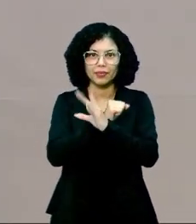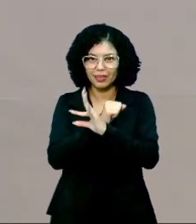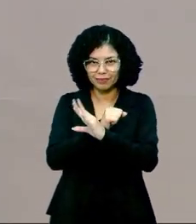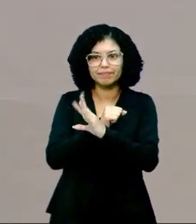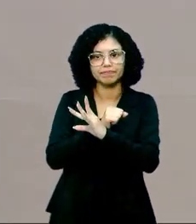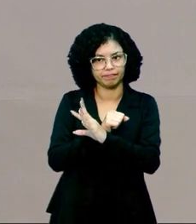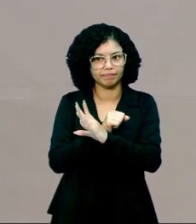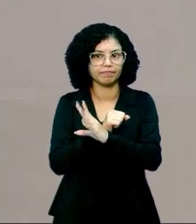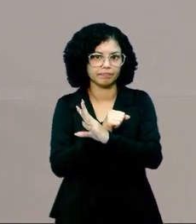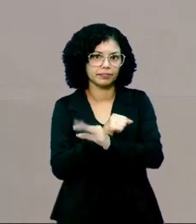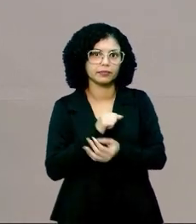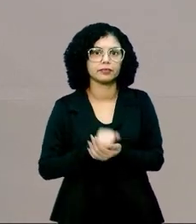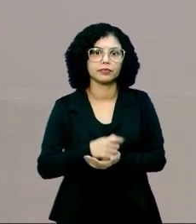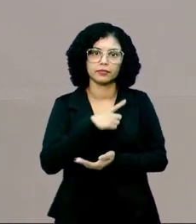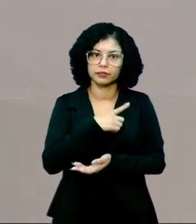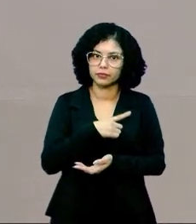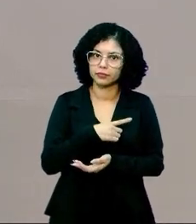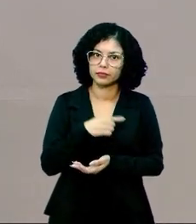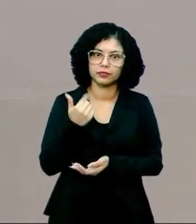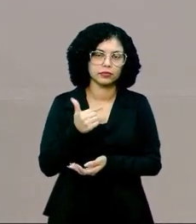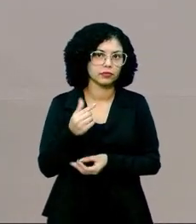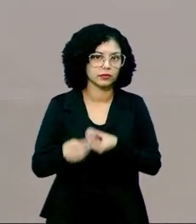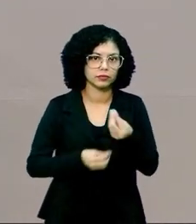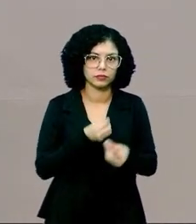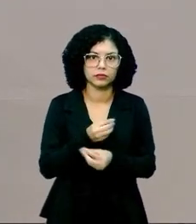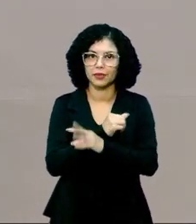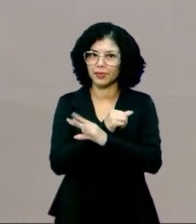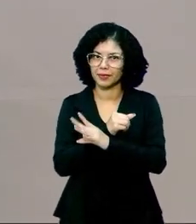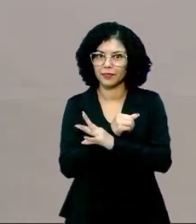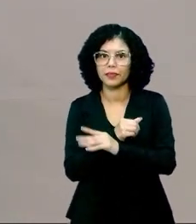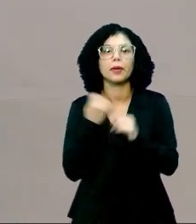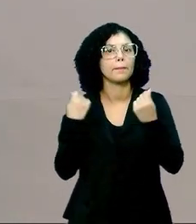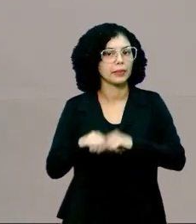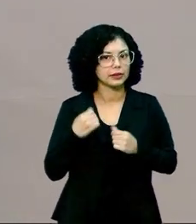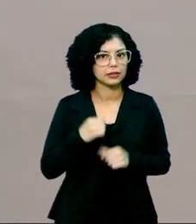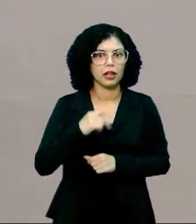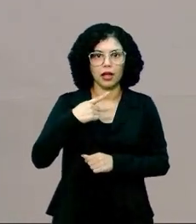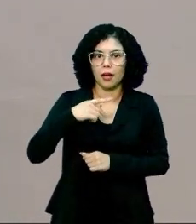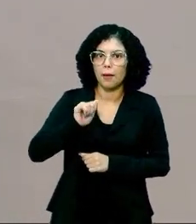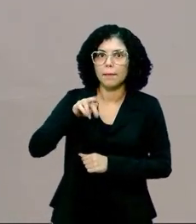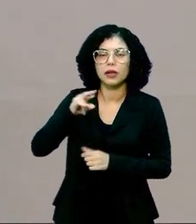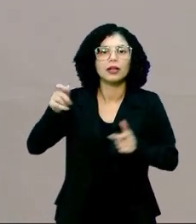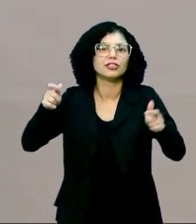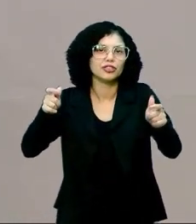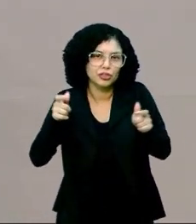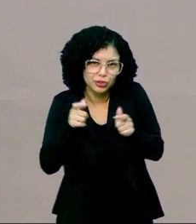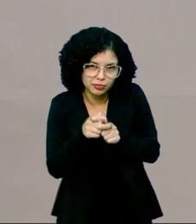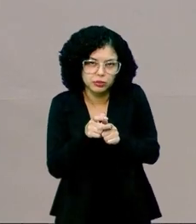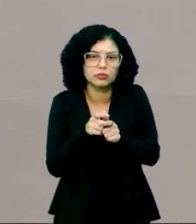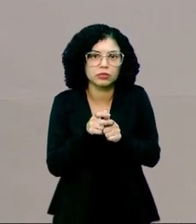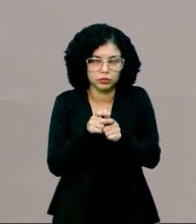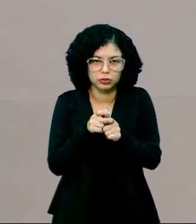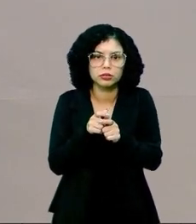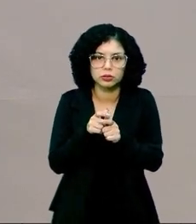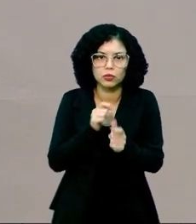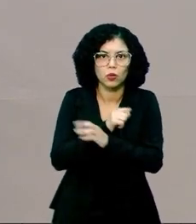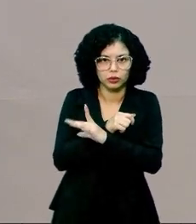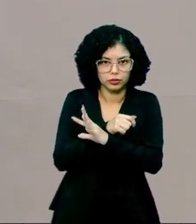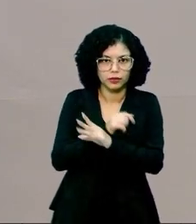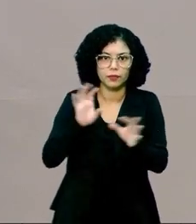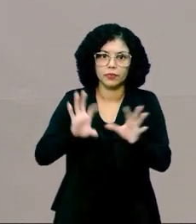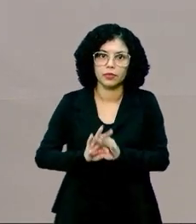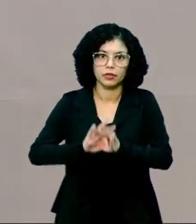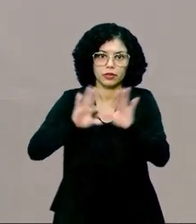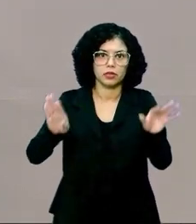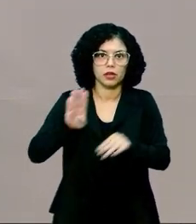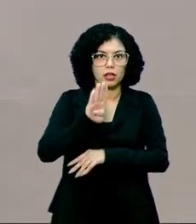E o teu intestino delgado, ele não aceita acidez. Então, ele precisa do pâncreas pra diminuir. Então, o pâncreas, ele vai liberar o